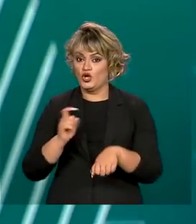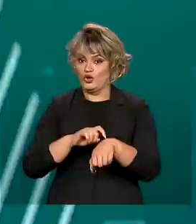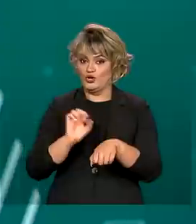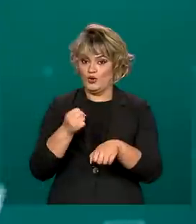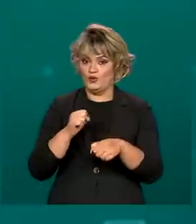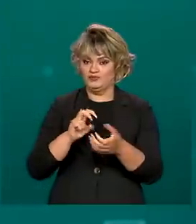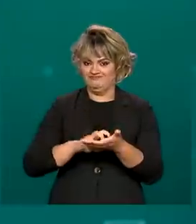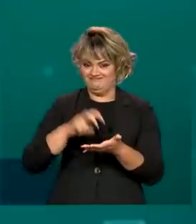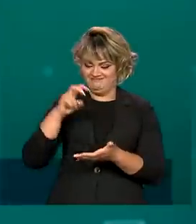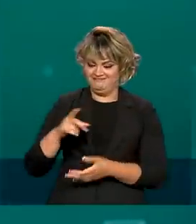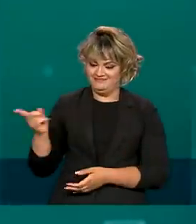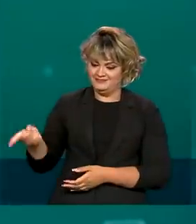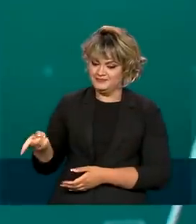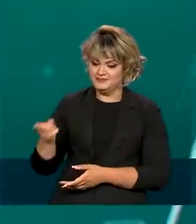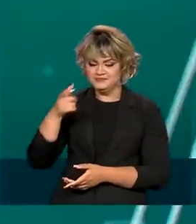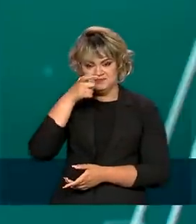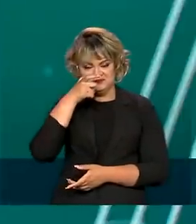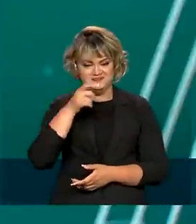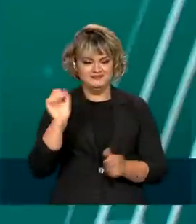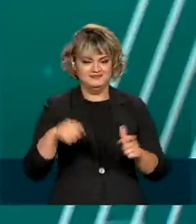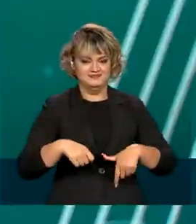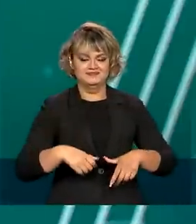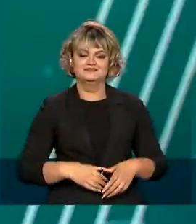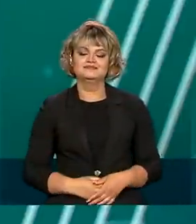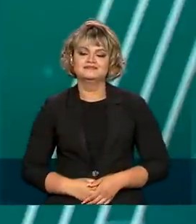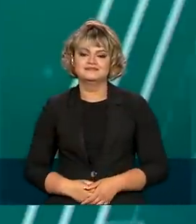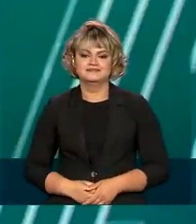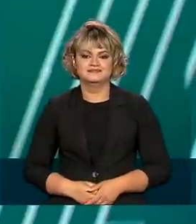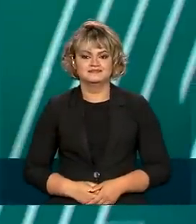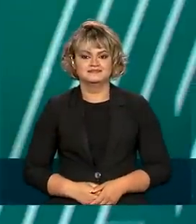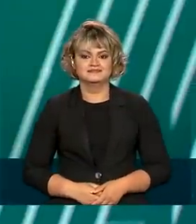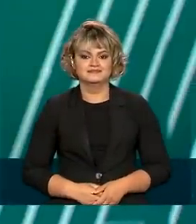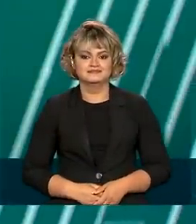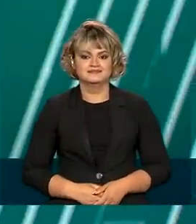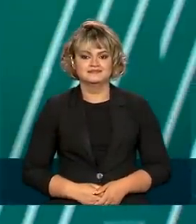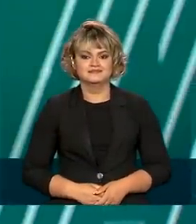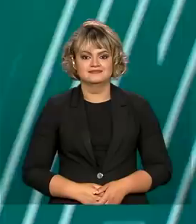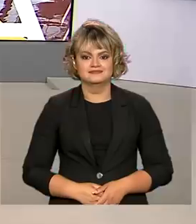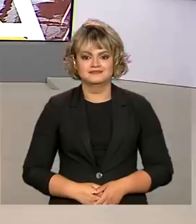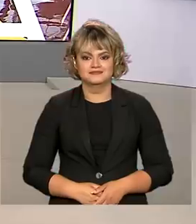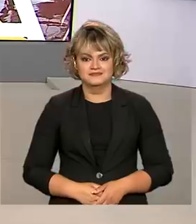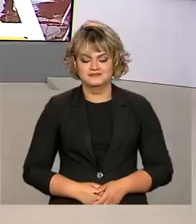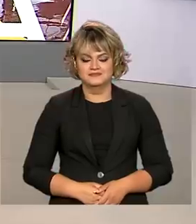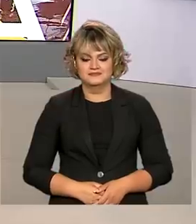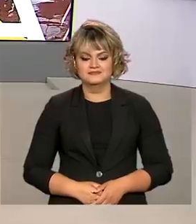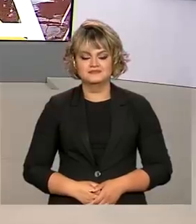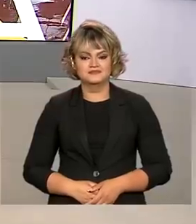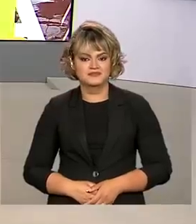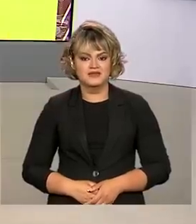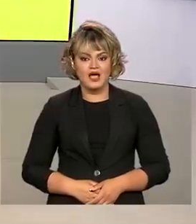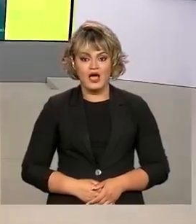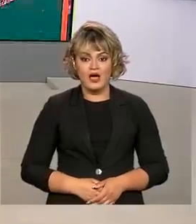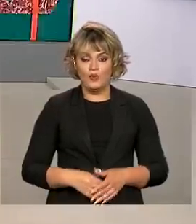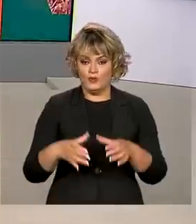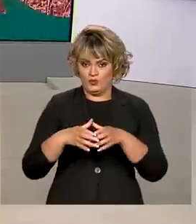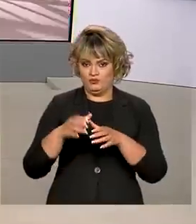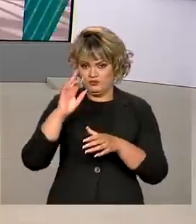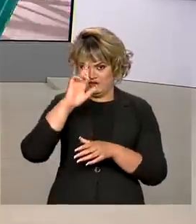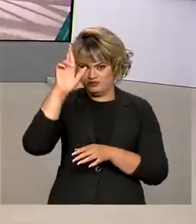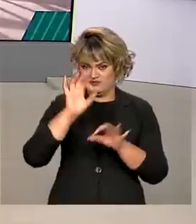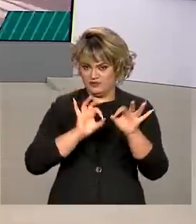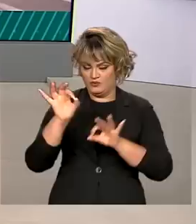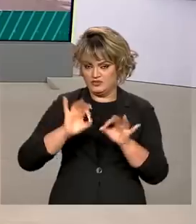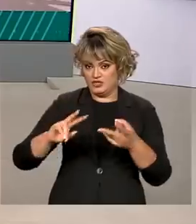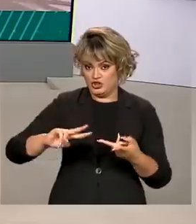São oito horas da manhã, nós estamos ao vivo também pelas redes sociais. A equipe de transição do governo